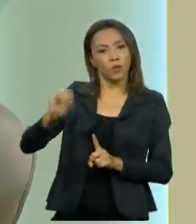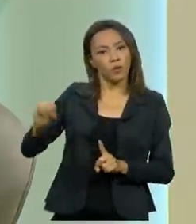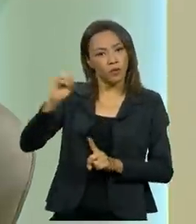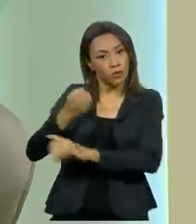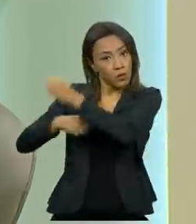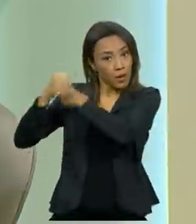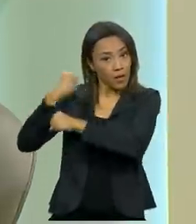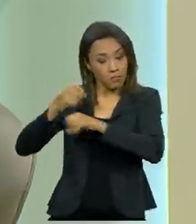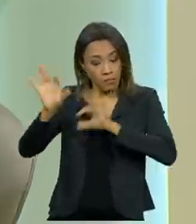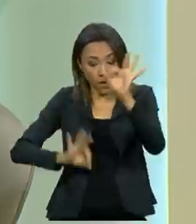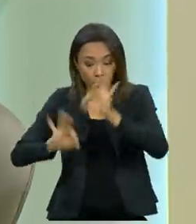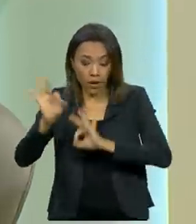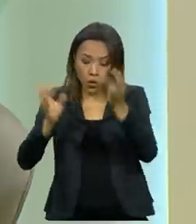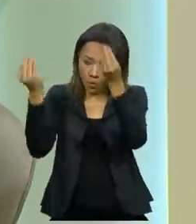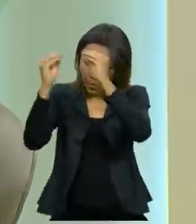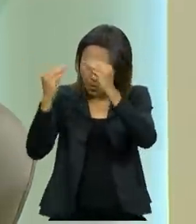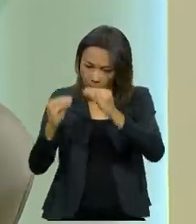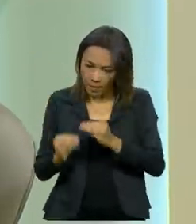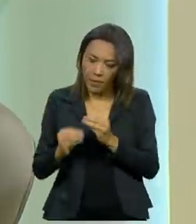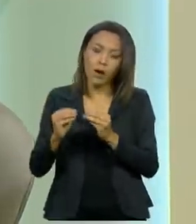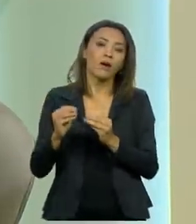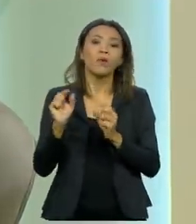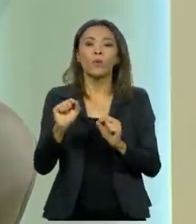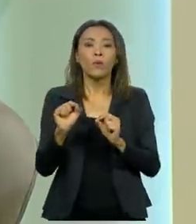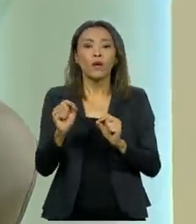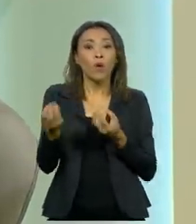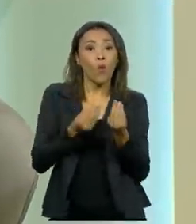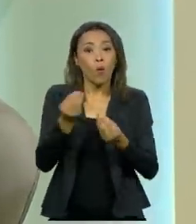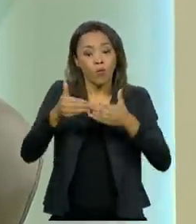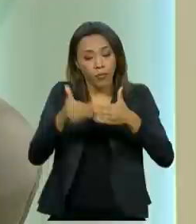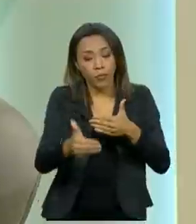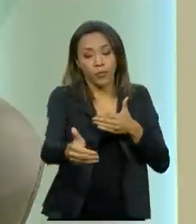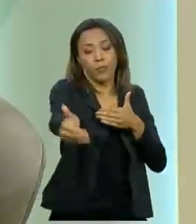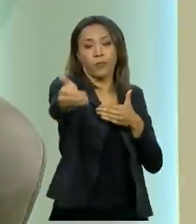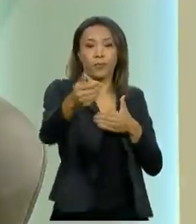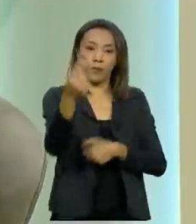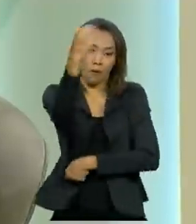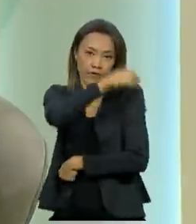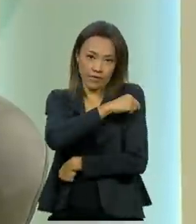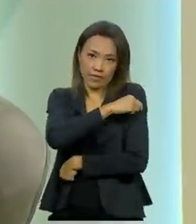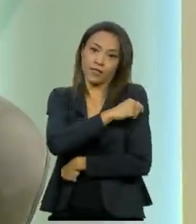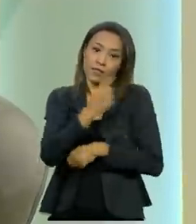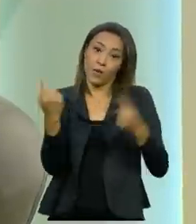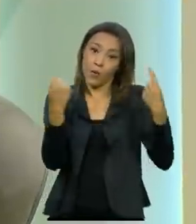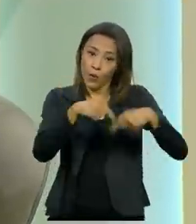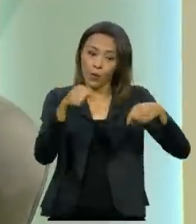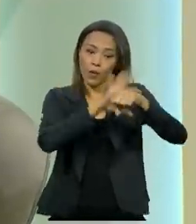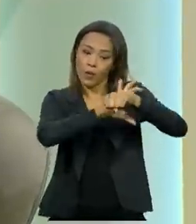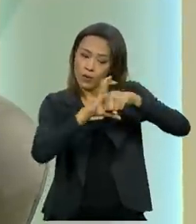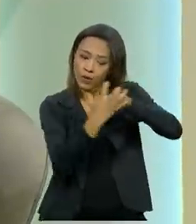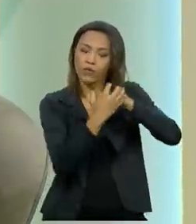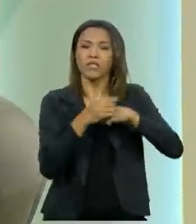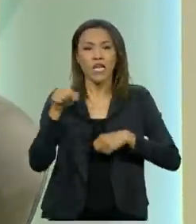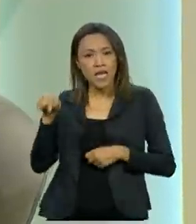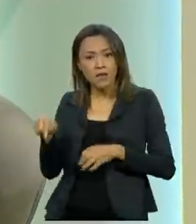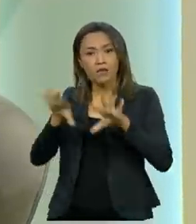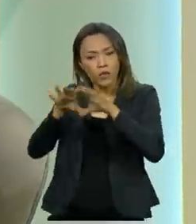o Plano Nacional de Operacionalização da Vacinação contra a Covid. E esse grupo se reúne de maneira